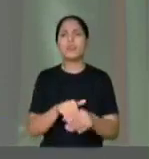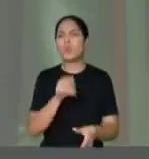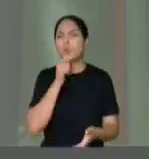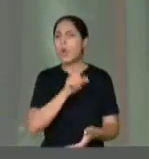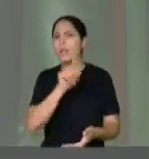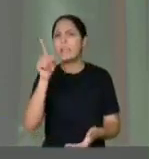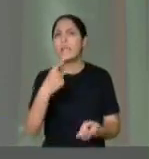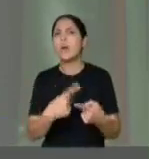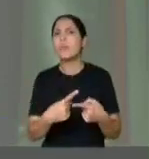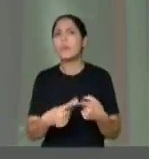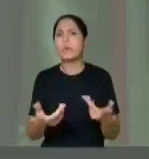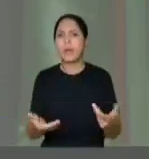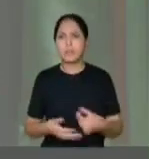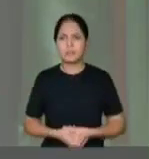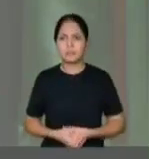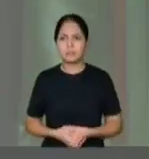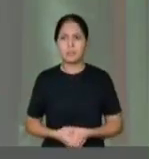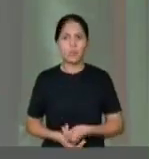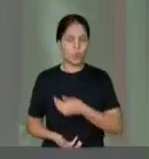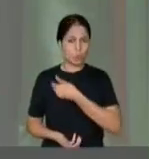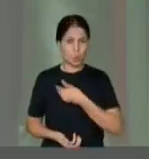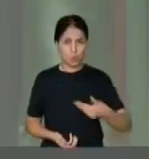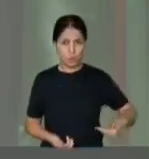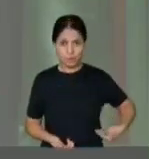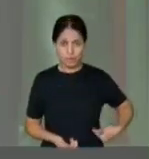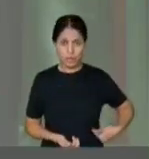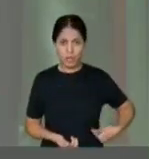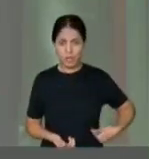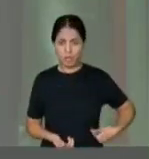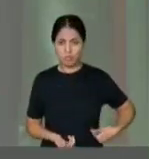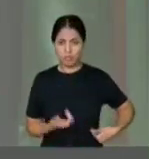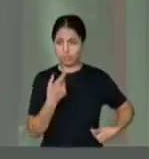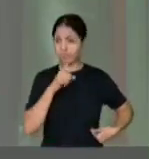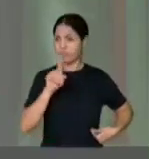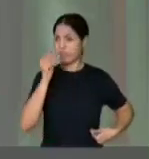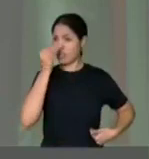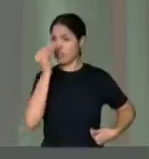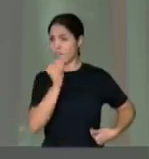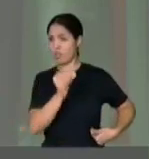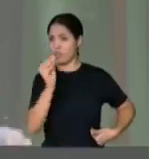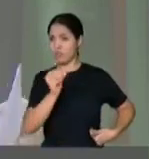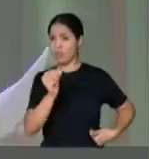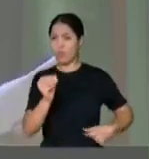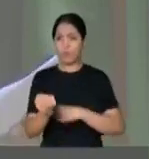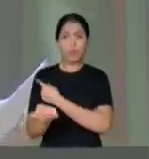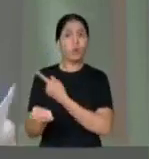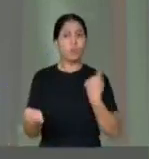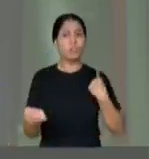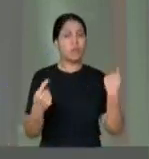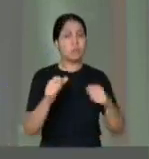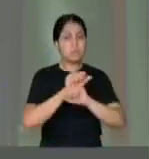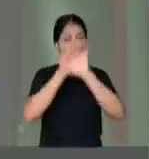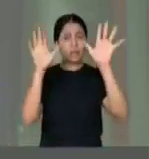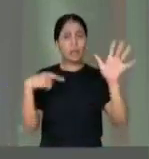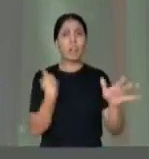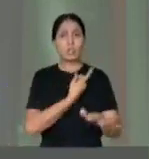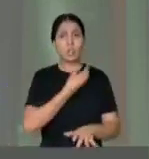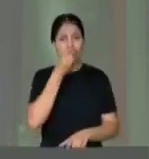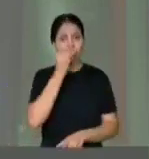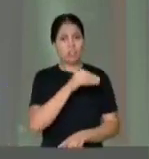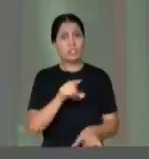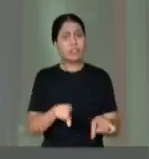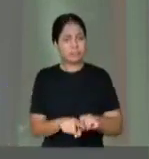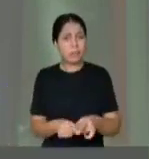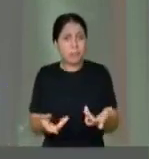votou? Se o governo virou as costas para essa gente, vamos ter claro que nós também estamos virando. Eu respeito a